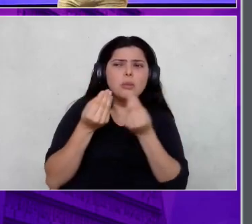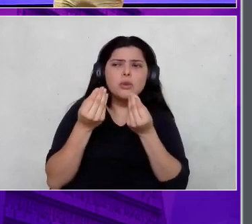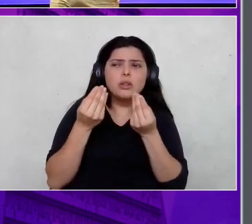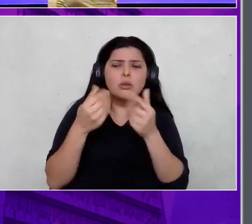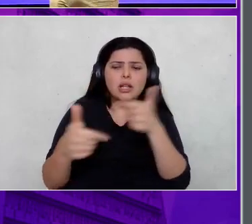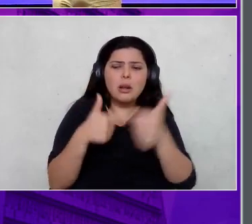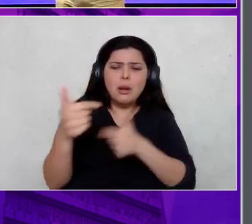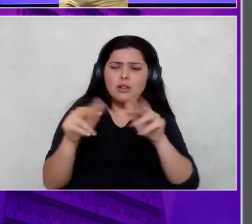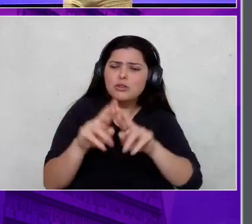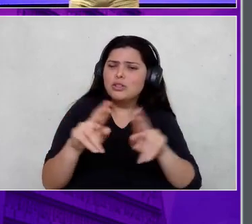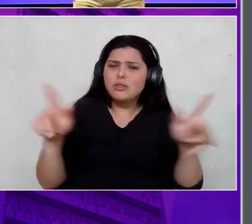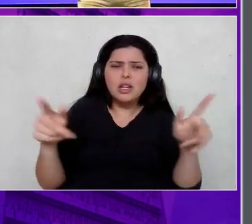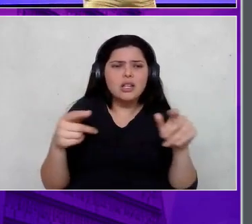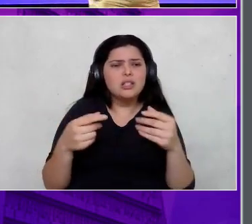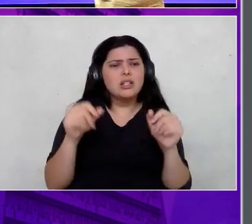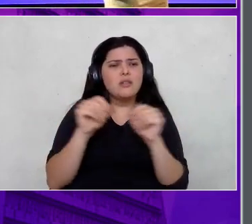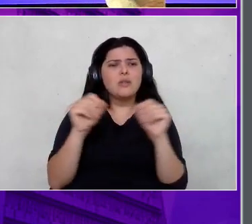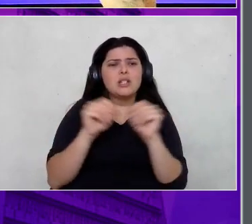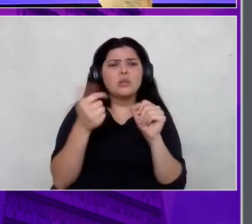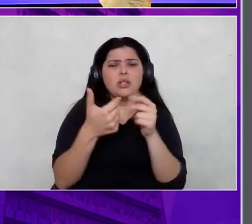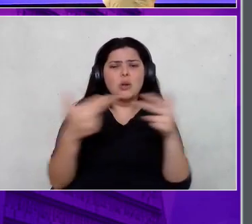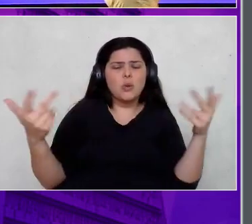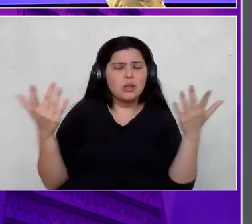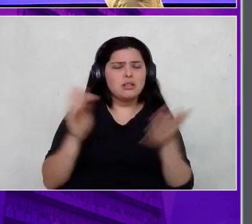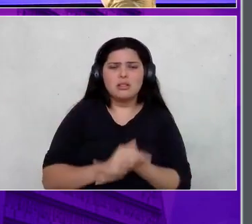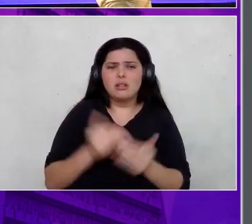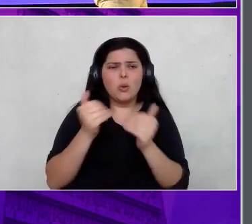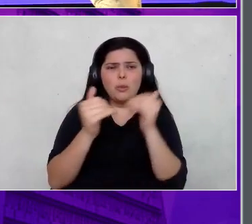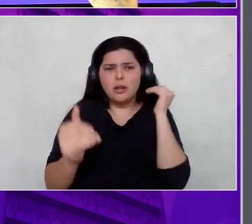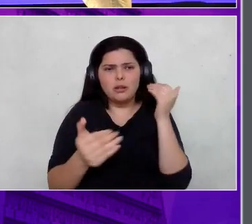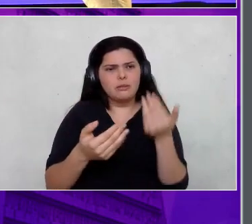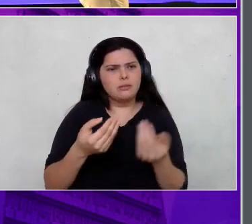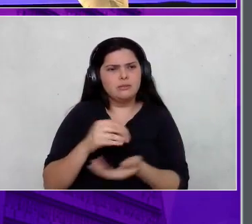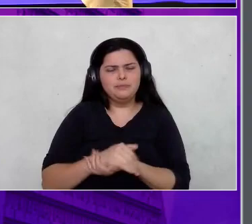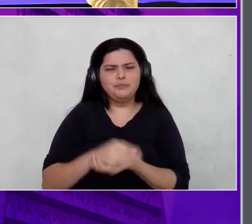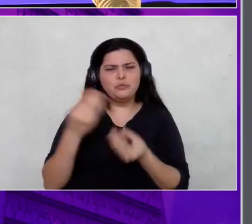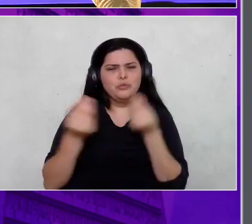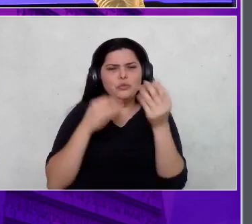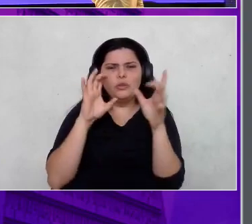Você está fazendo outra coisa. Como que a gente se liberta?